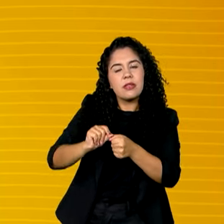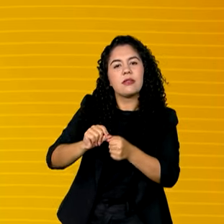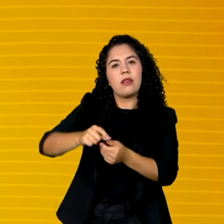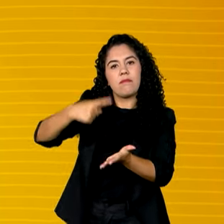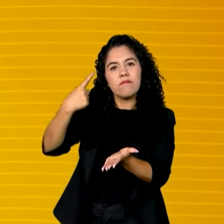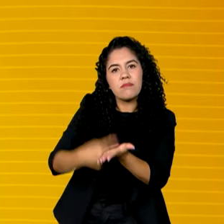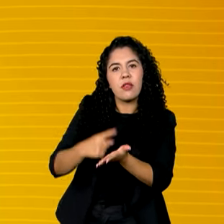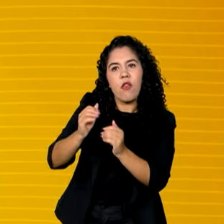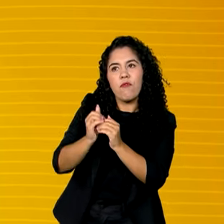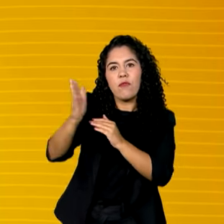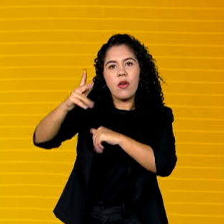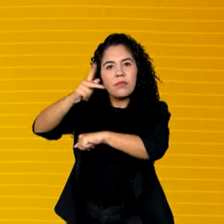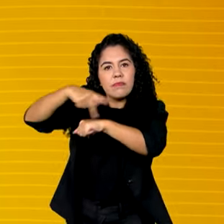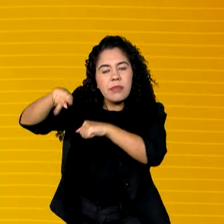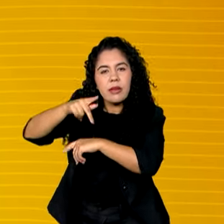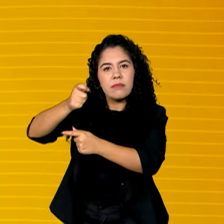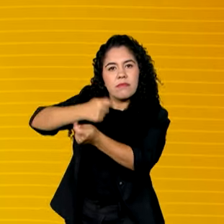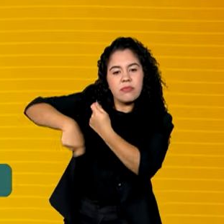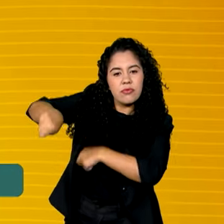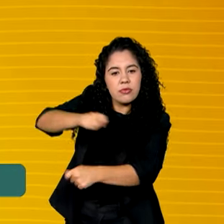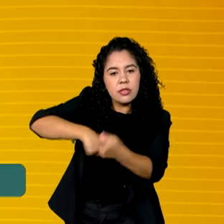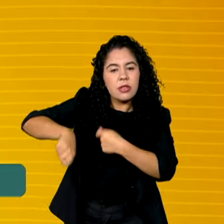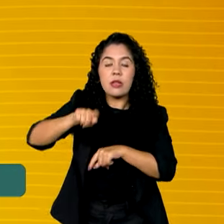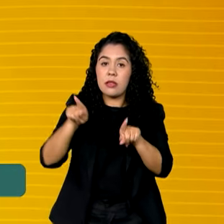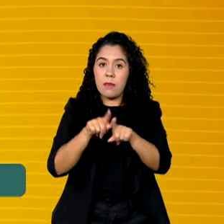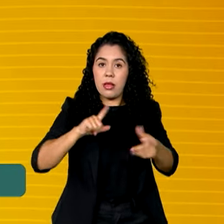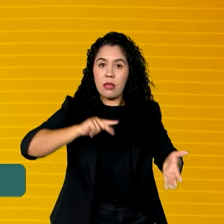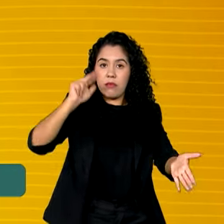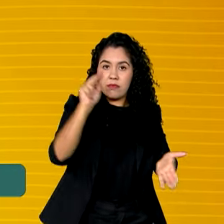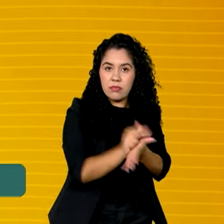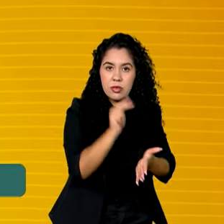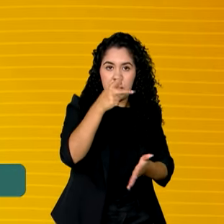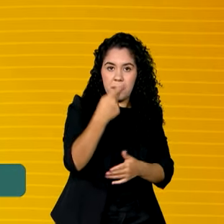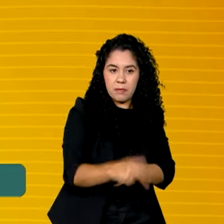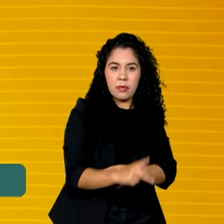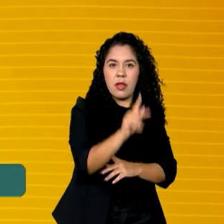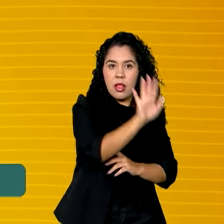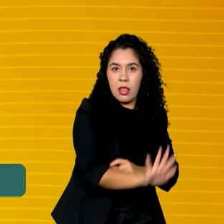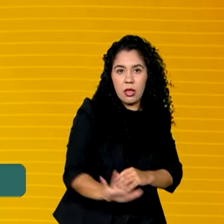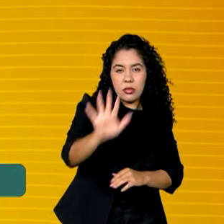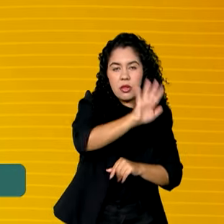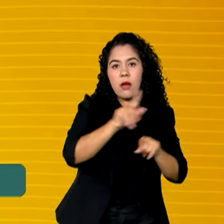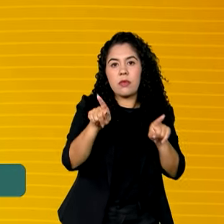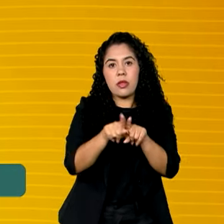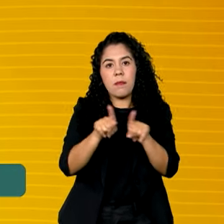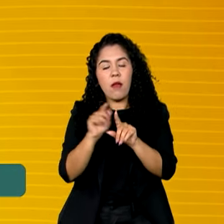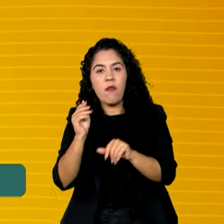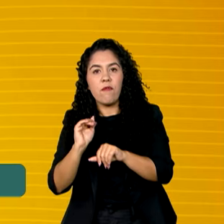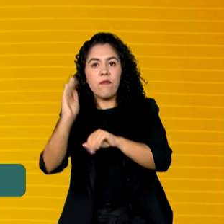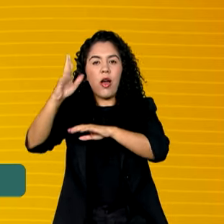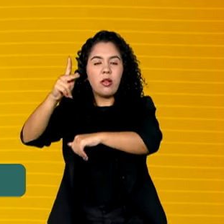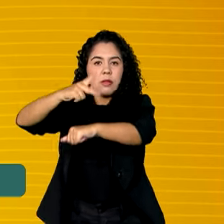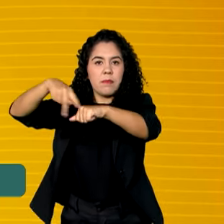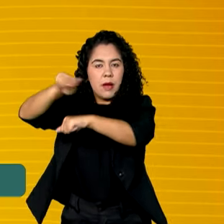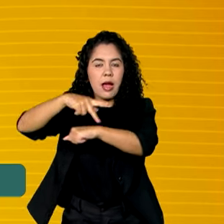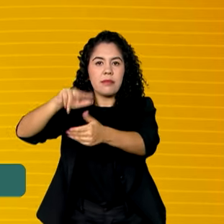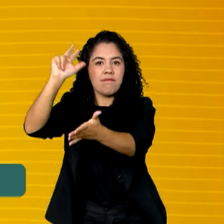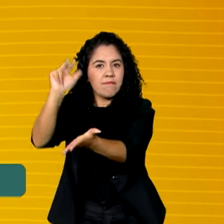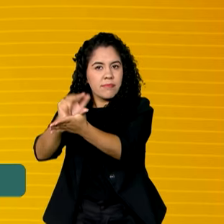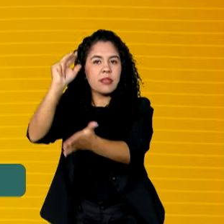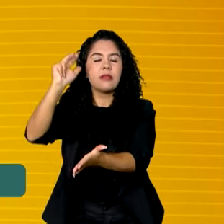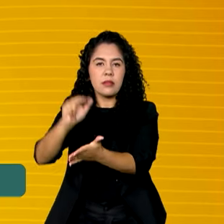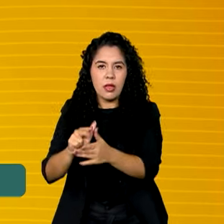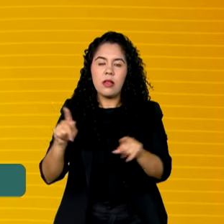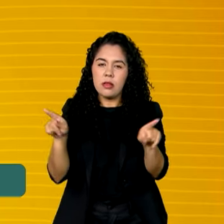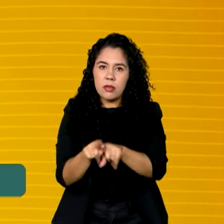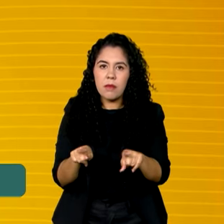agregado, alta qualidade, certificações nacionais e internacionais. O Elas Exportam veio agregar ainda mais e fortalecer a